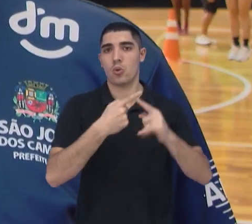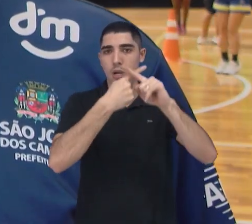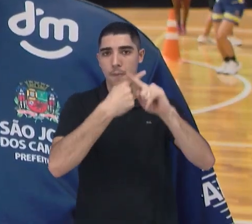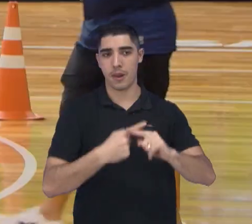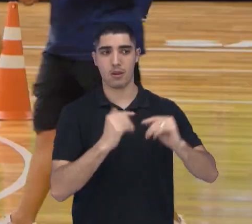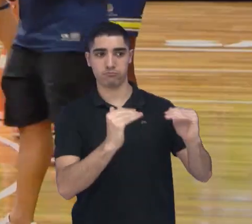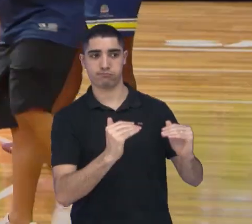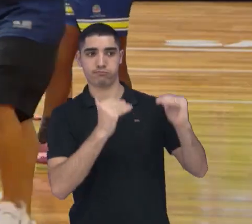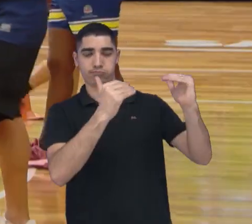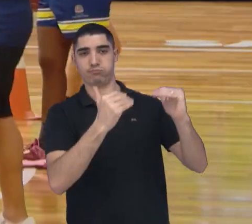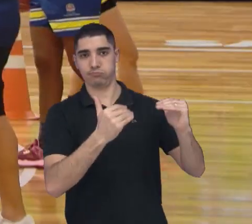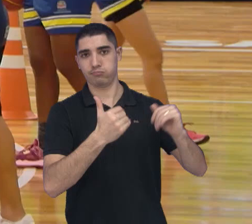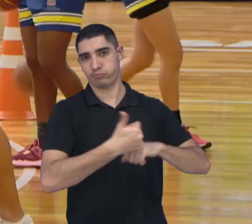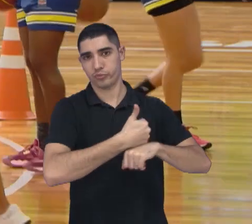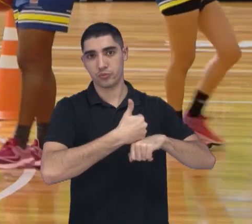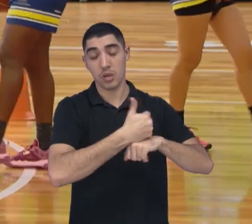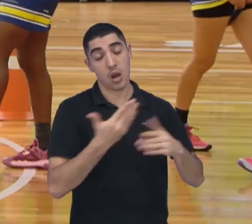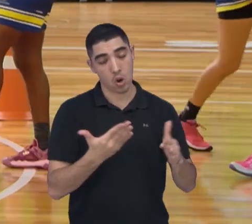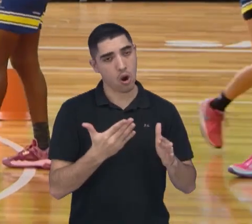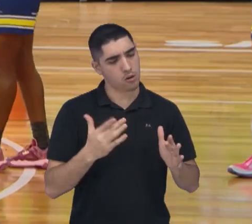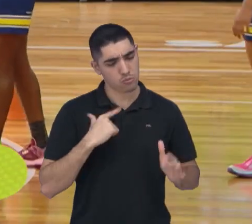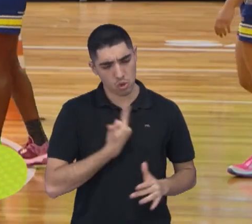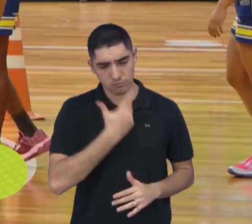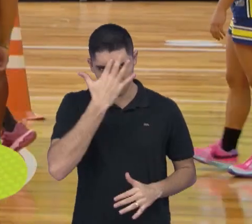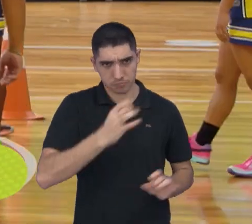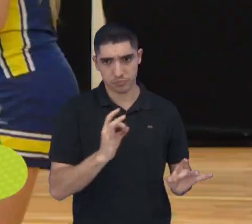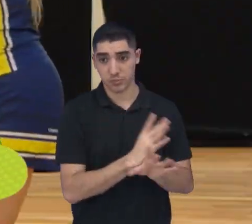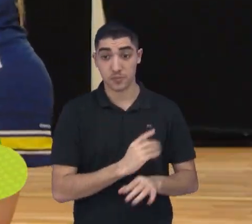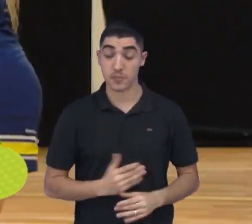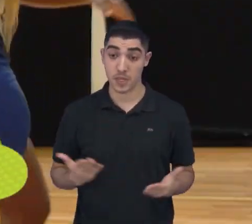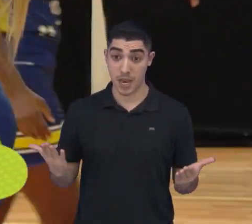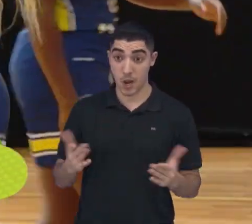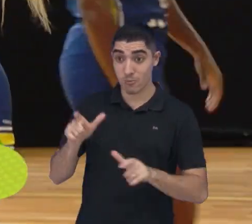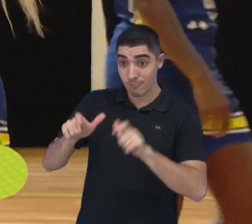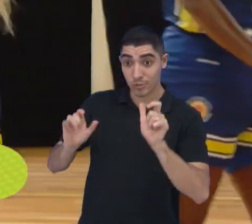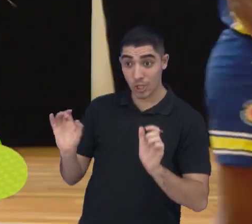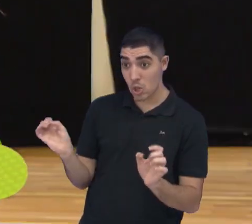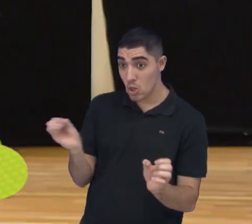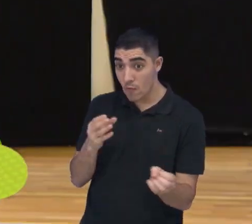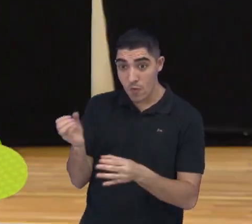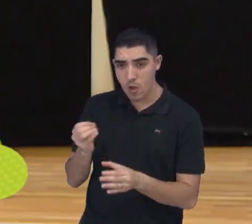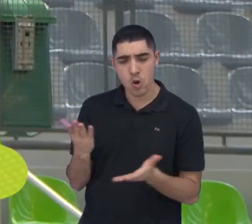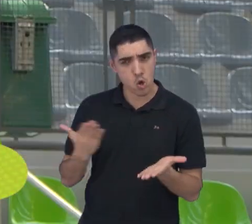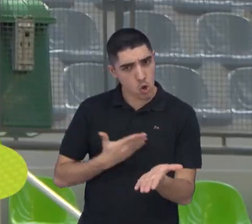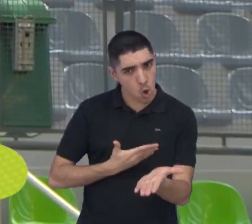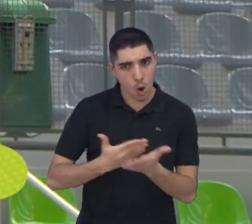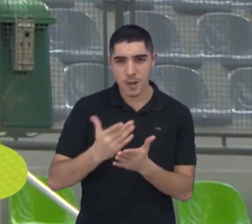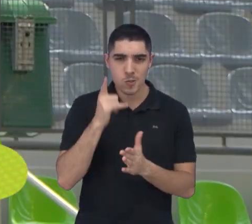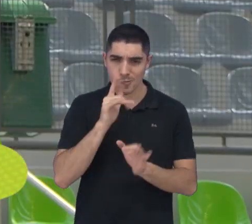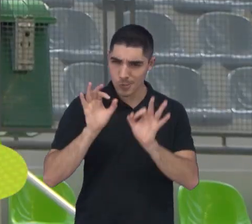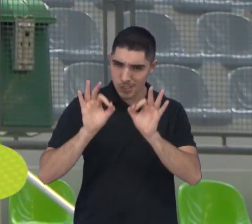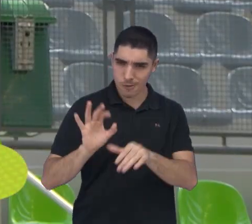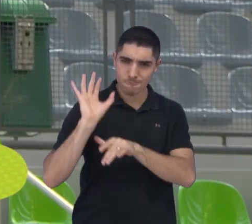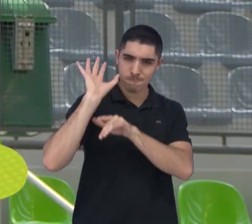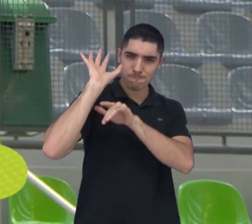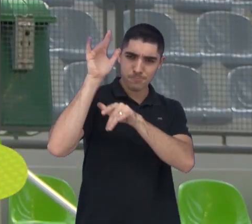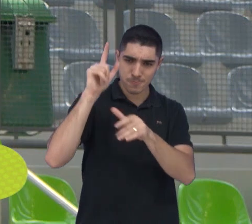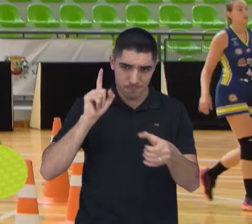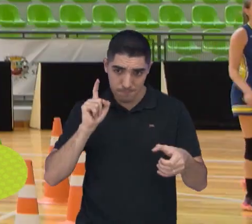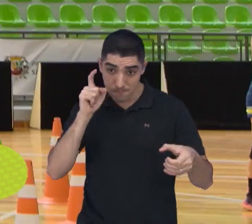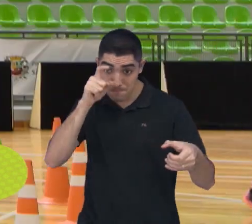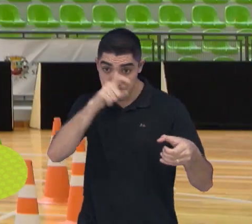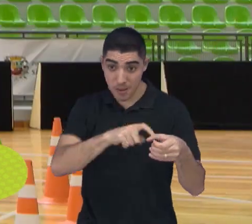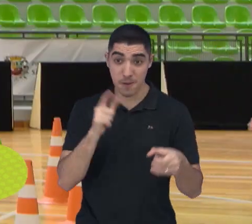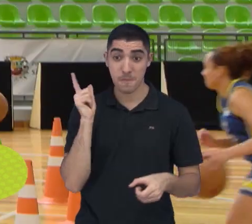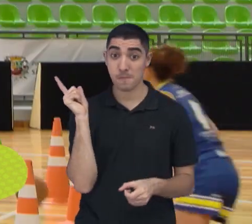preparadas para o desafio. Agora, ajustes finais feitos, é começar com a mão direita, para que no final da primeira fase